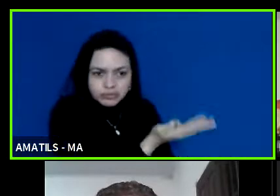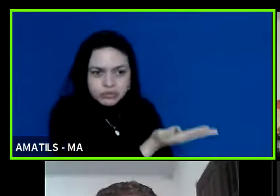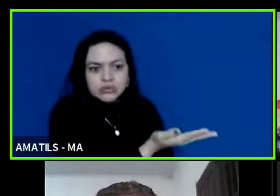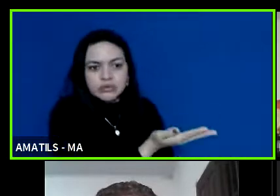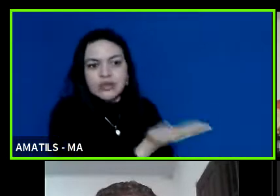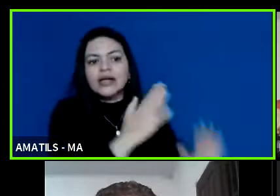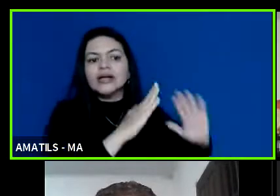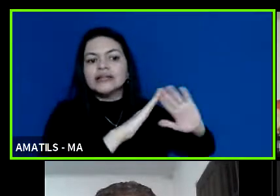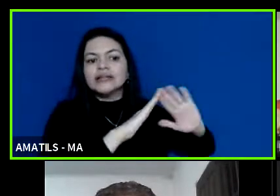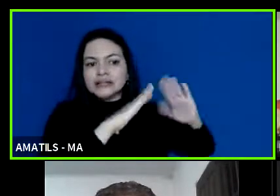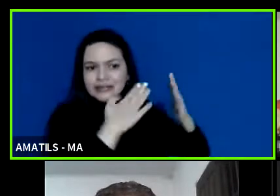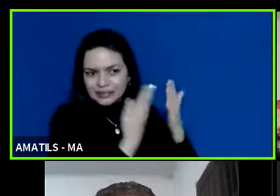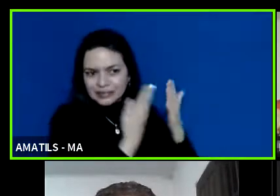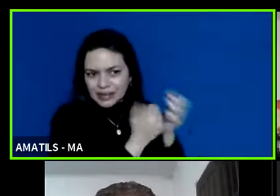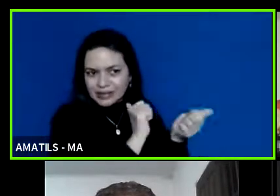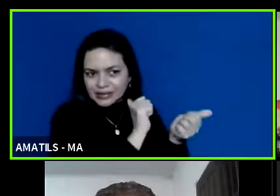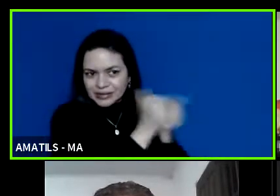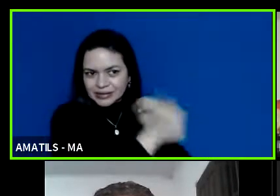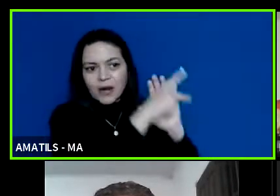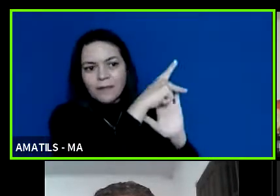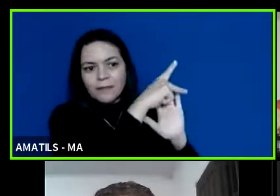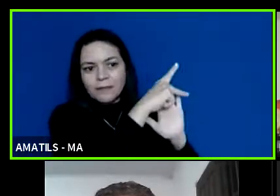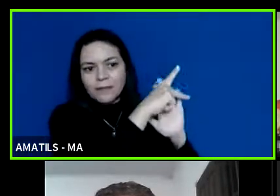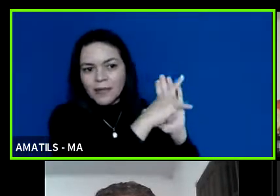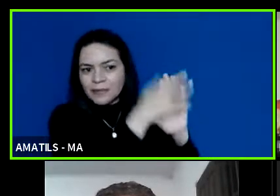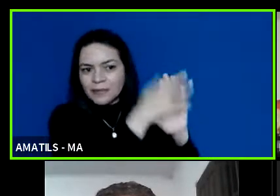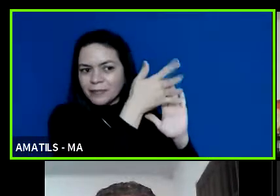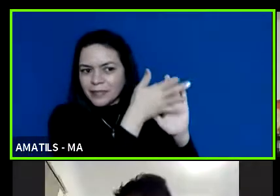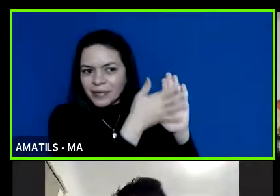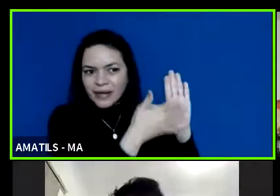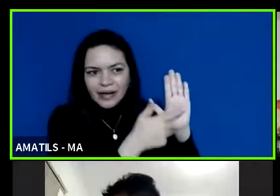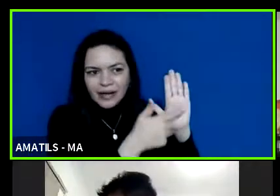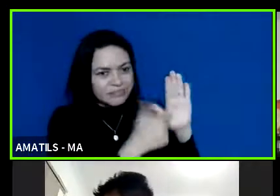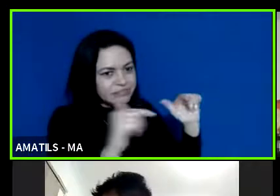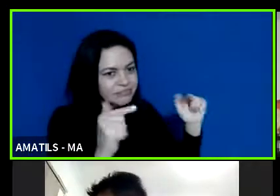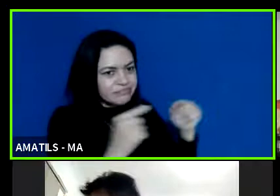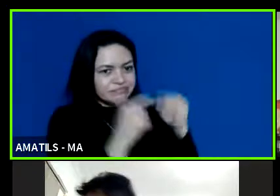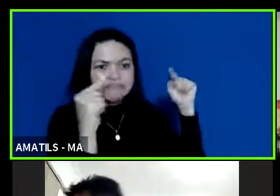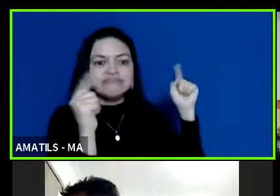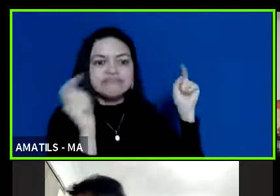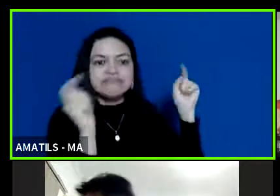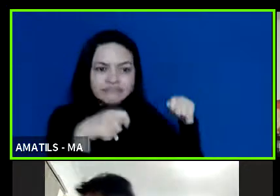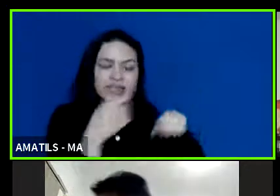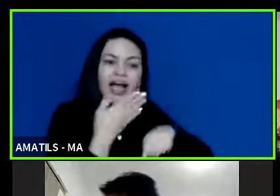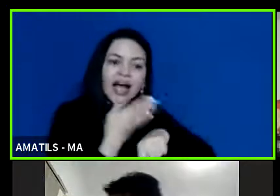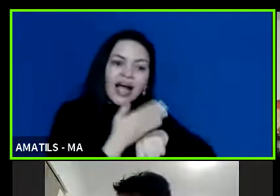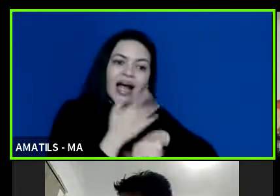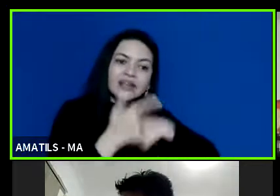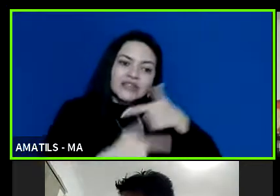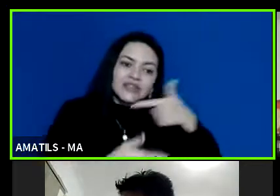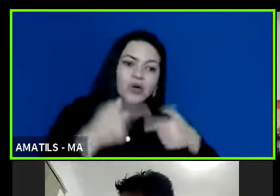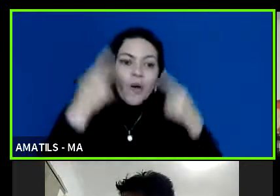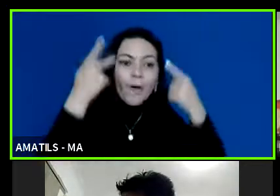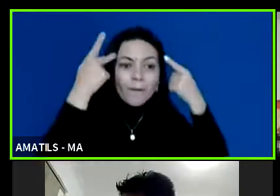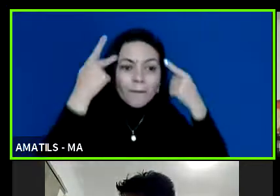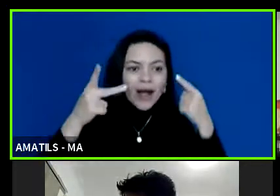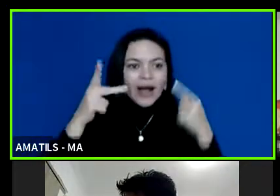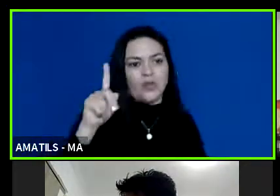efetivamente integralmente na na execução de ações para o desporte escolar